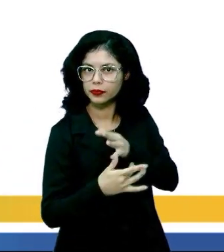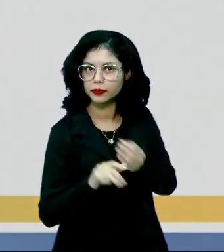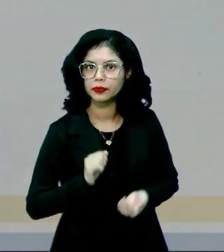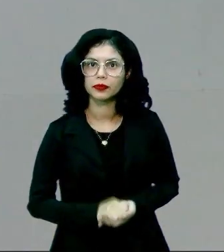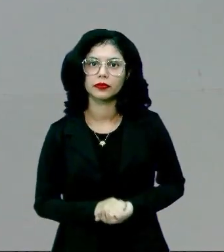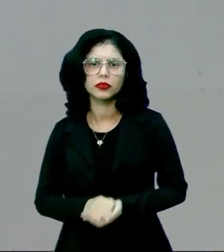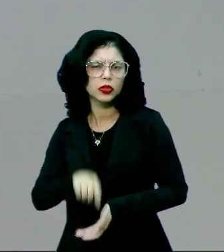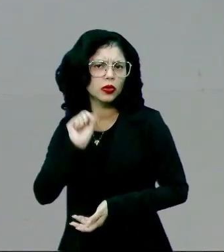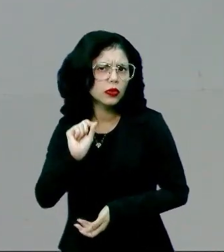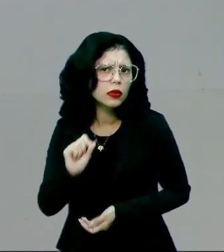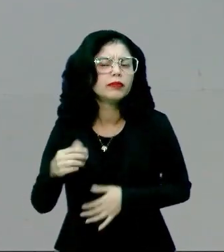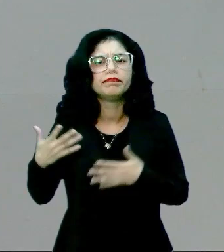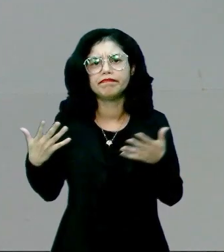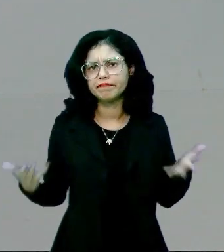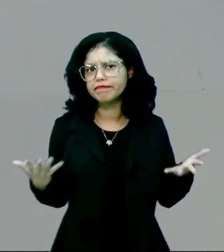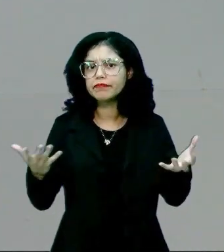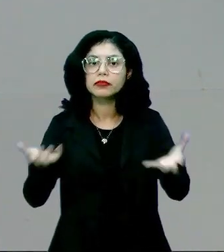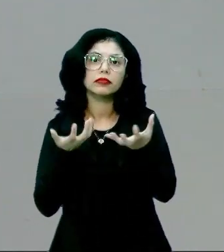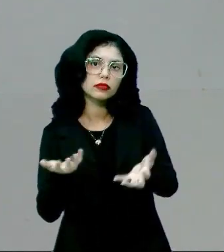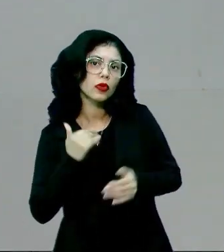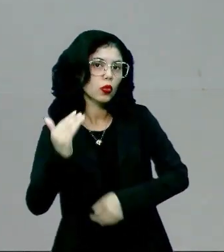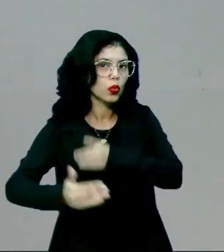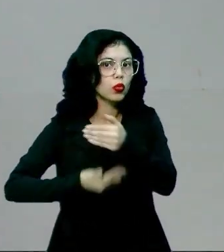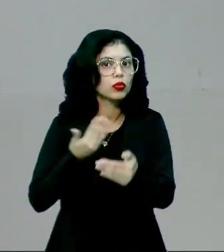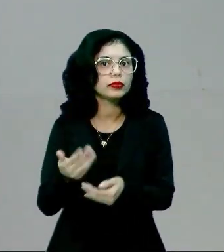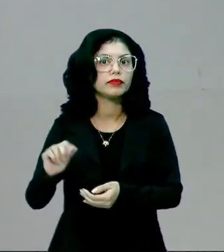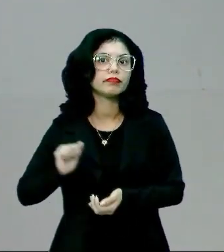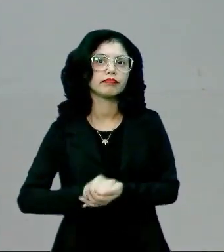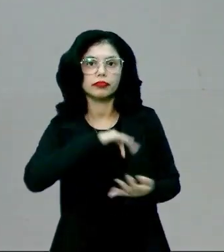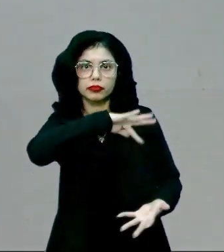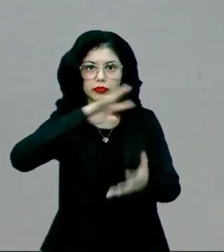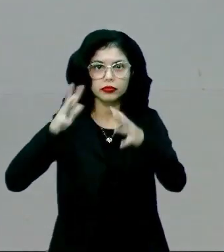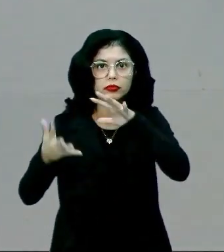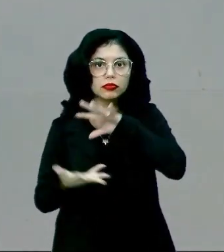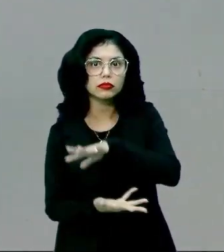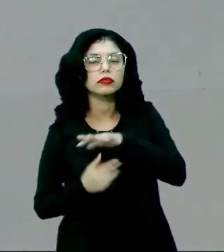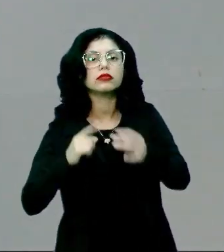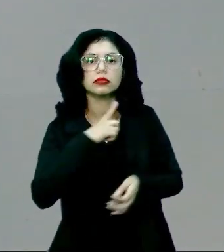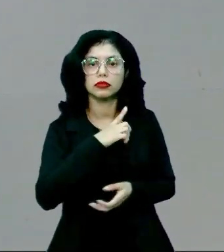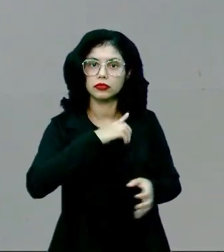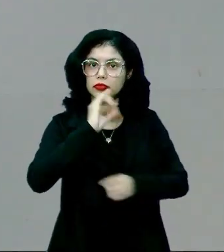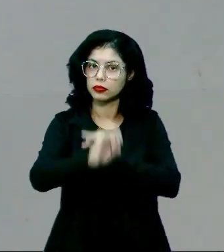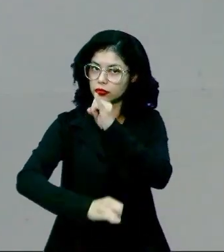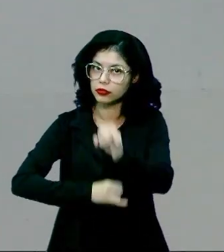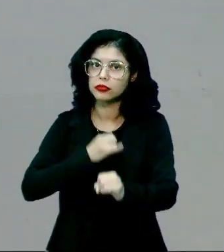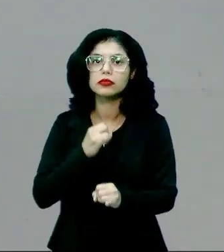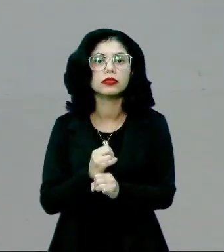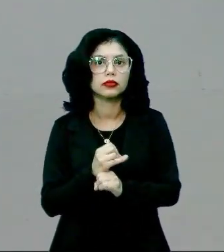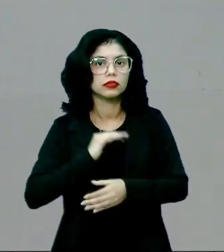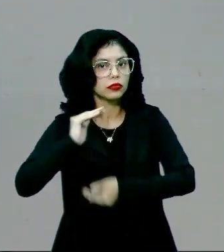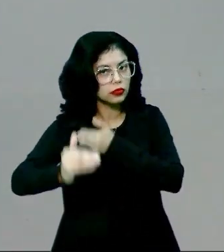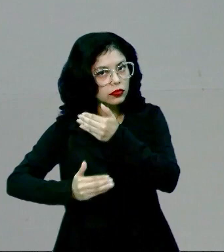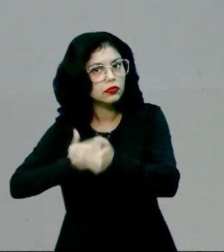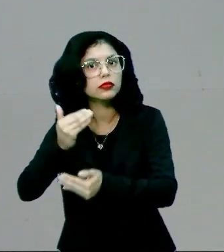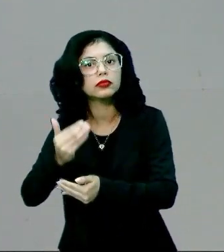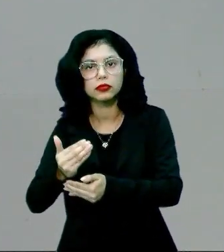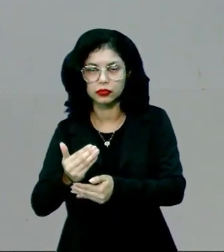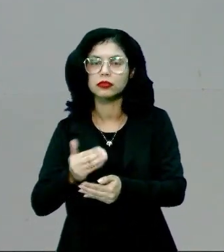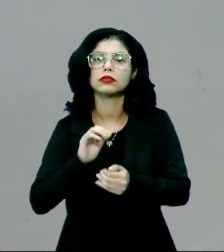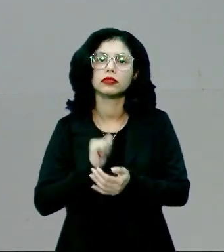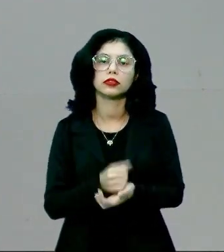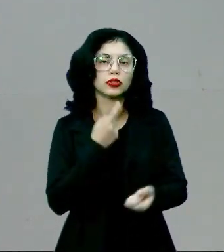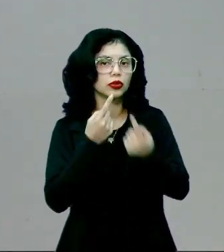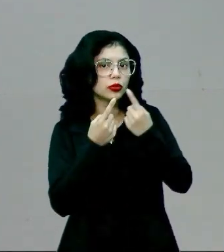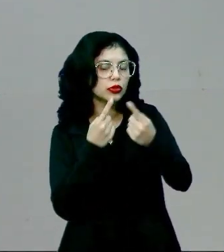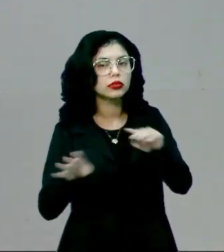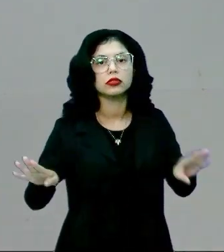Quer queira, quer não, com o desenvolvimento da globalização, nós tivemos a internet, o desenvolvimento dos